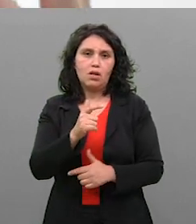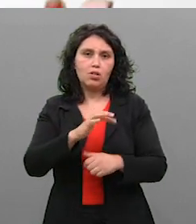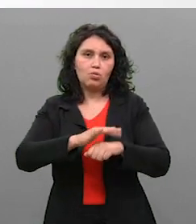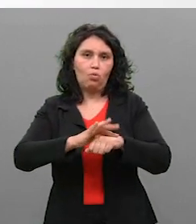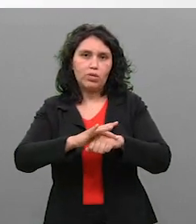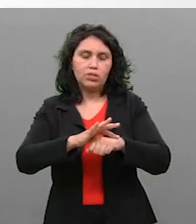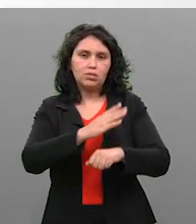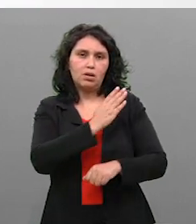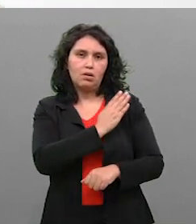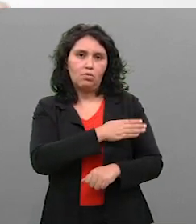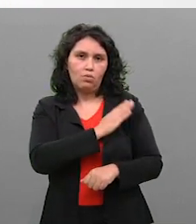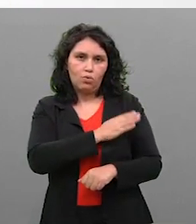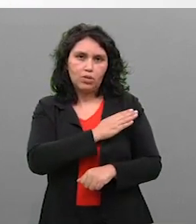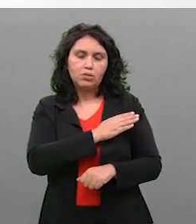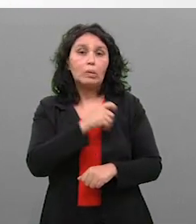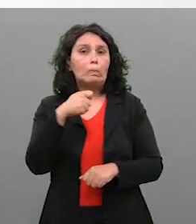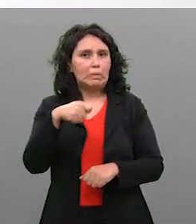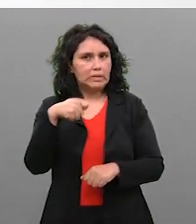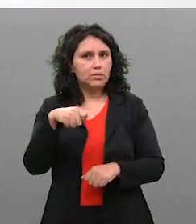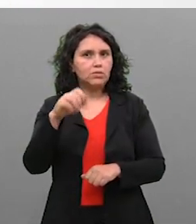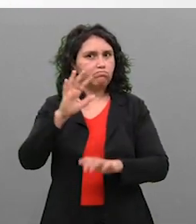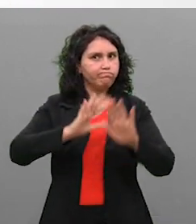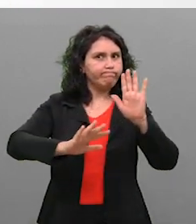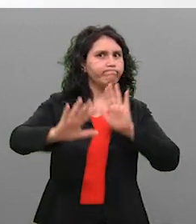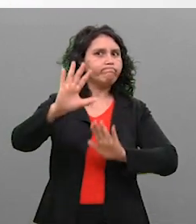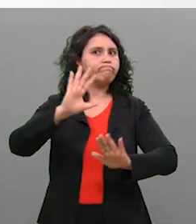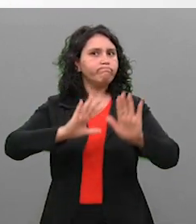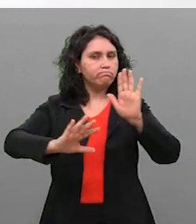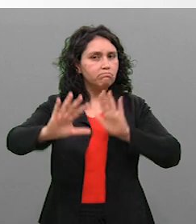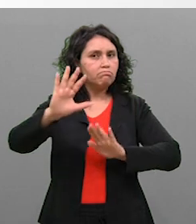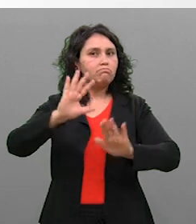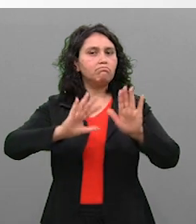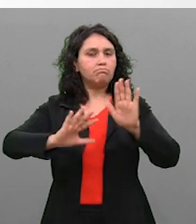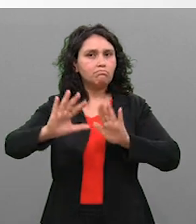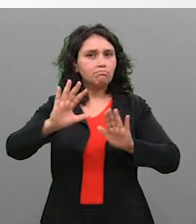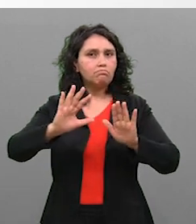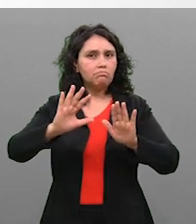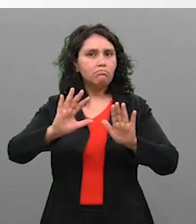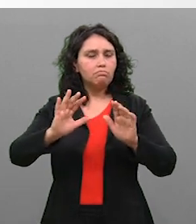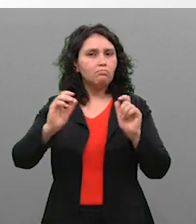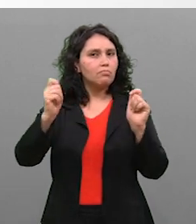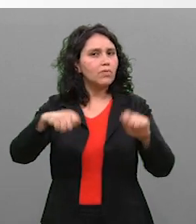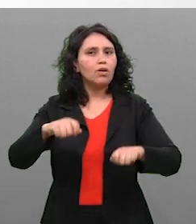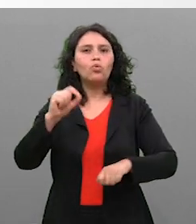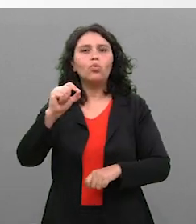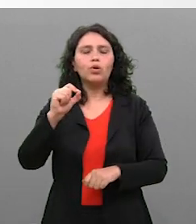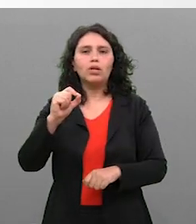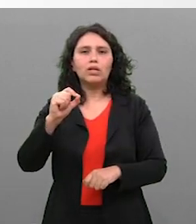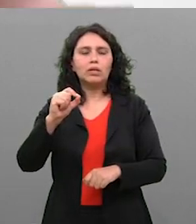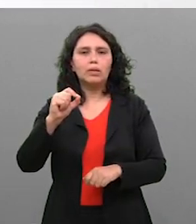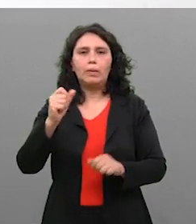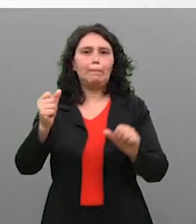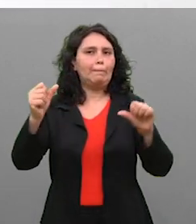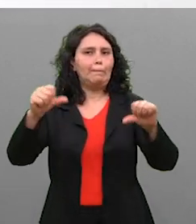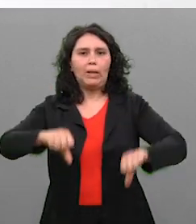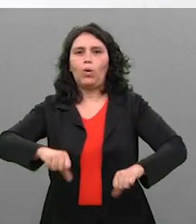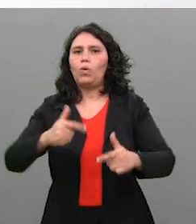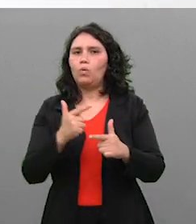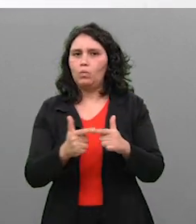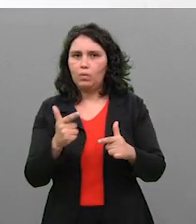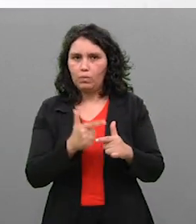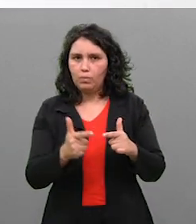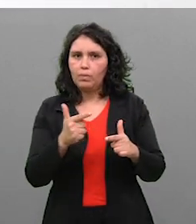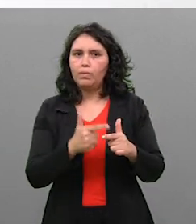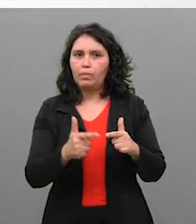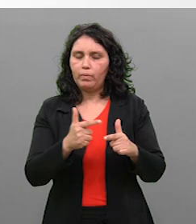controle, um cuidado maior para esse procedimento. Isso pode ter causado ou